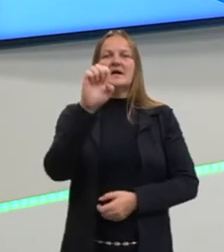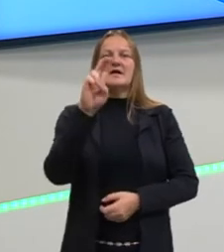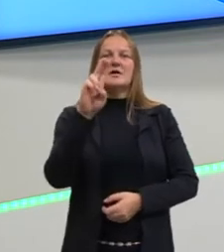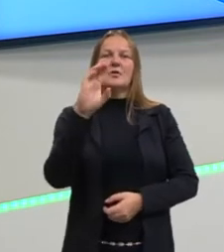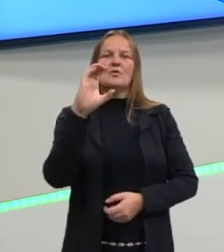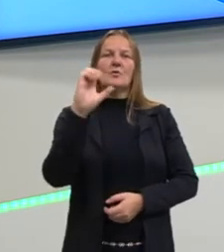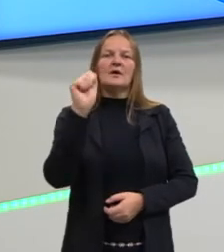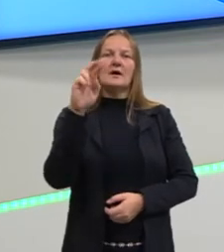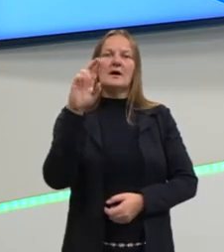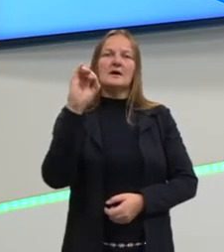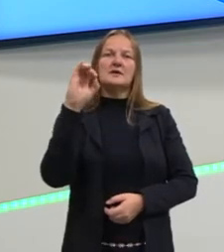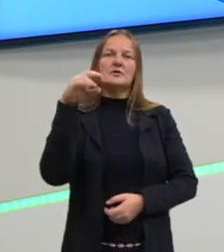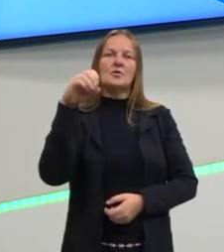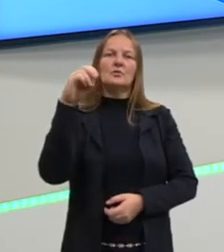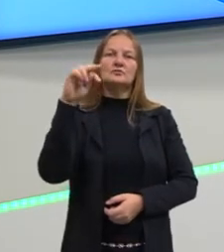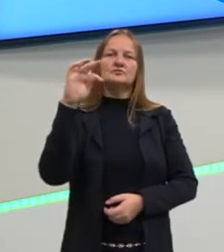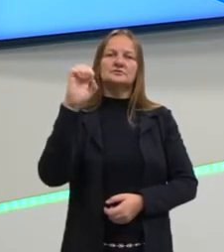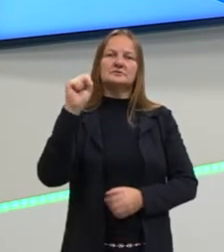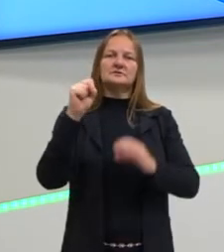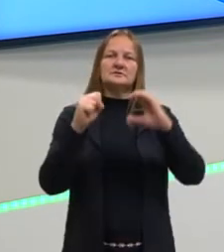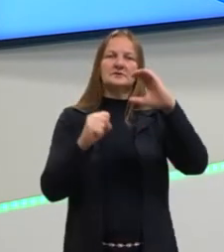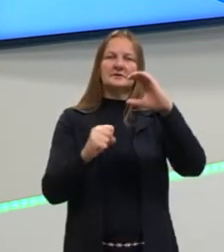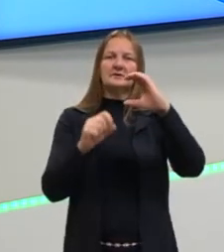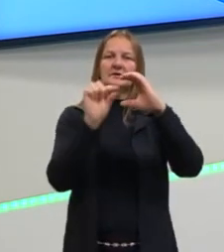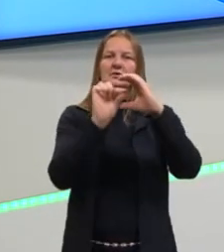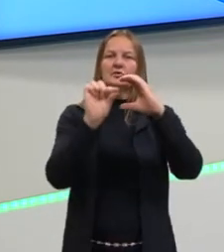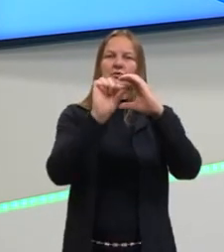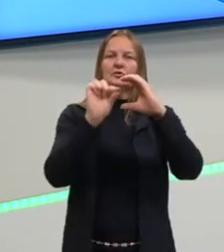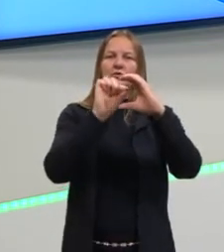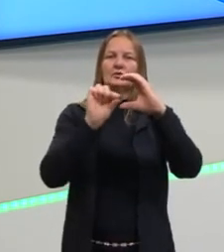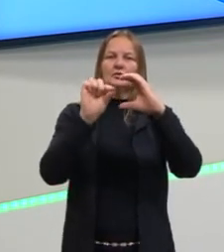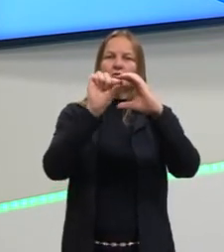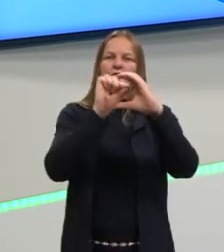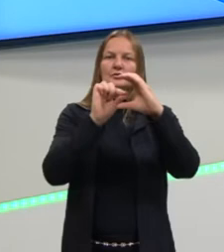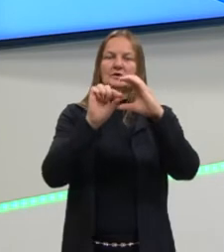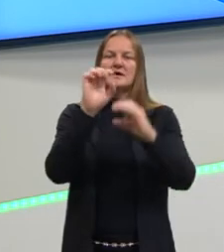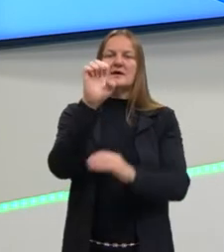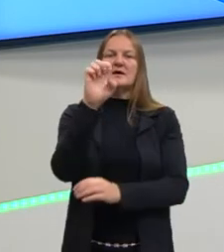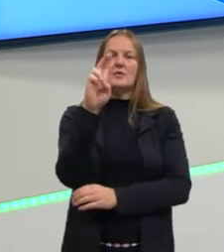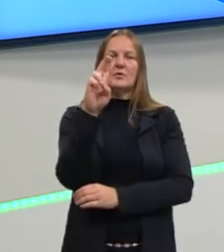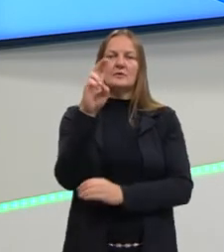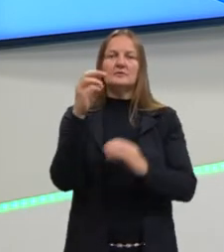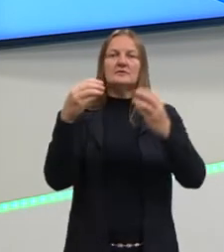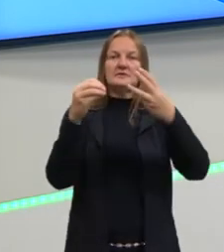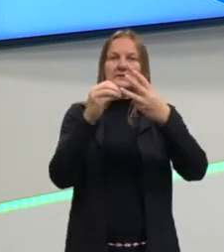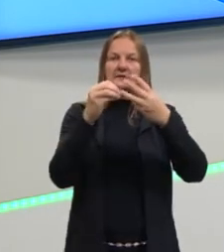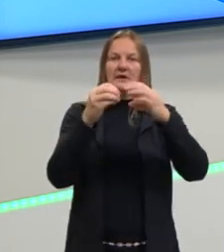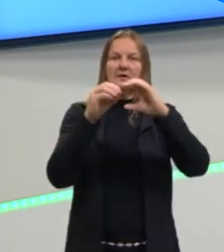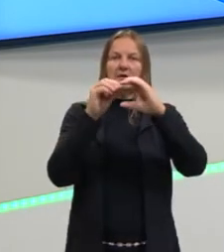Eles são os primeiros seres vivos lá na evolução a serem eucariontes.